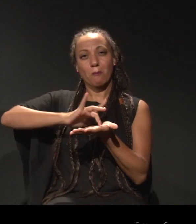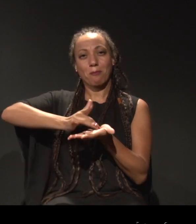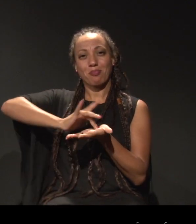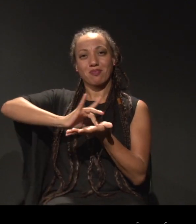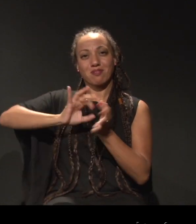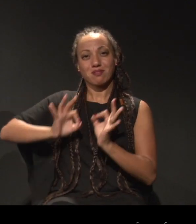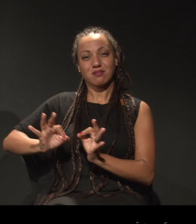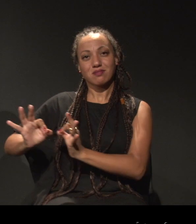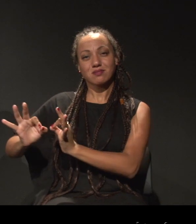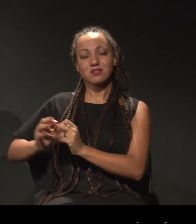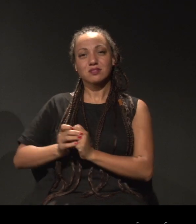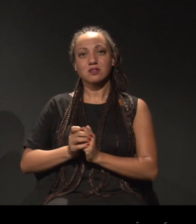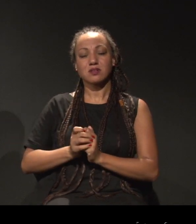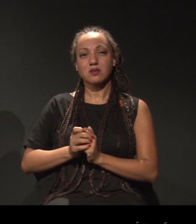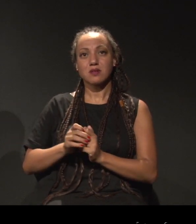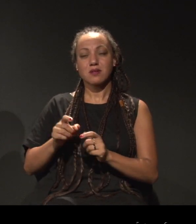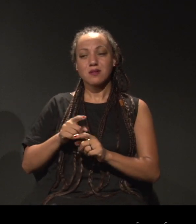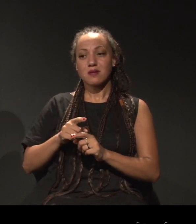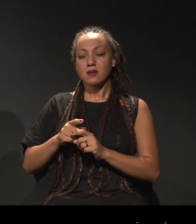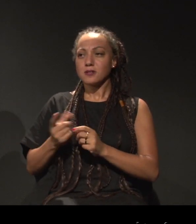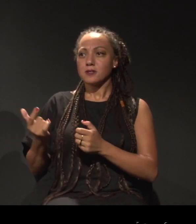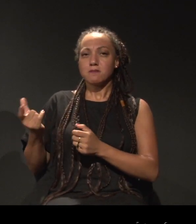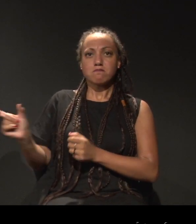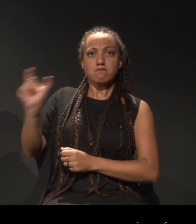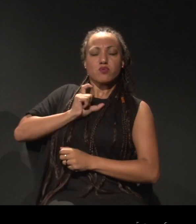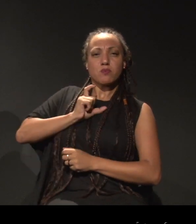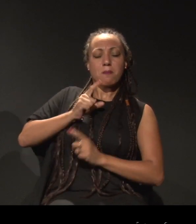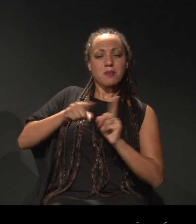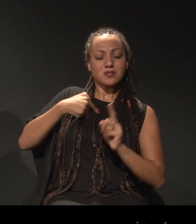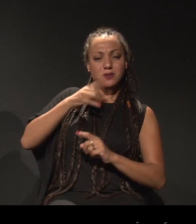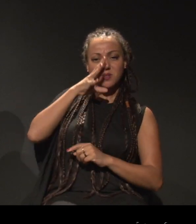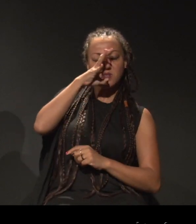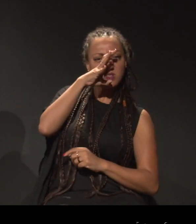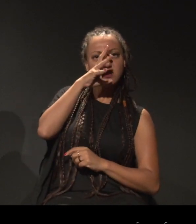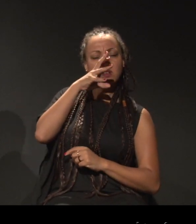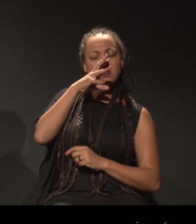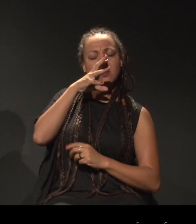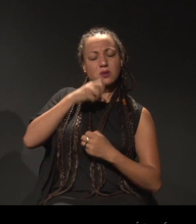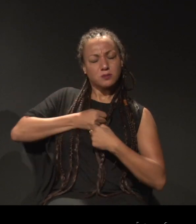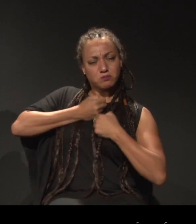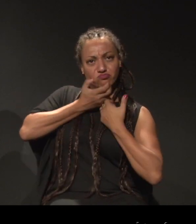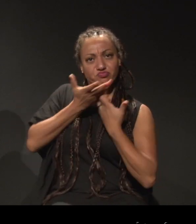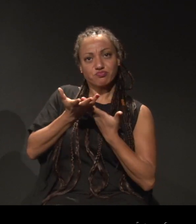isso era muito mais forte do que eu. E aí, então, eu trago em antroposofia...